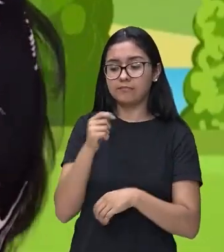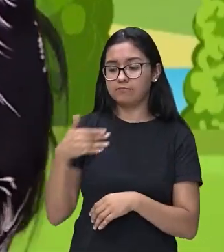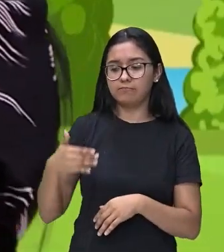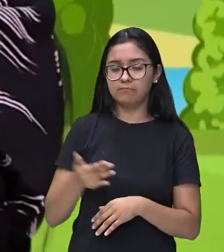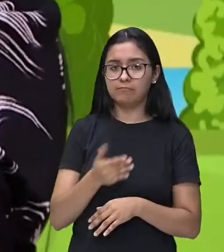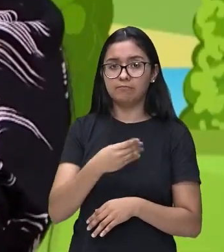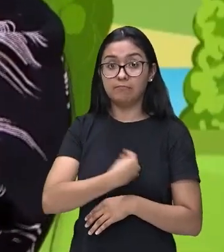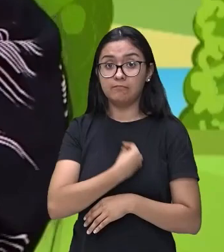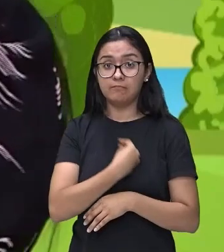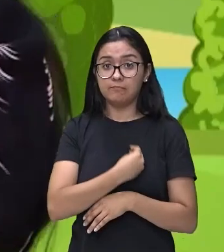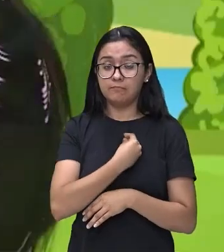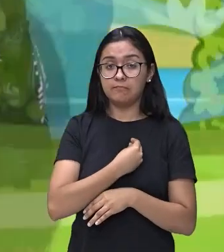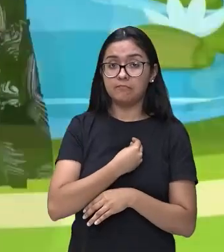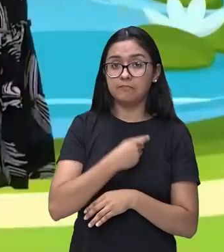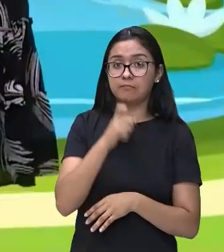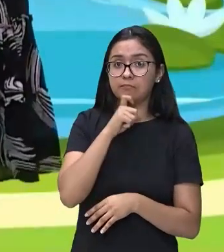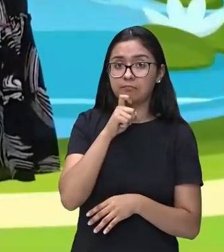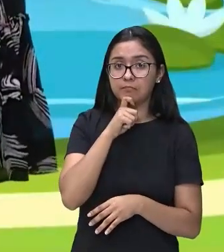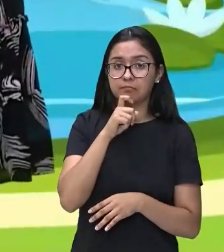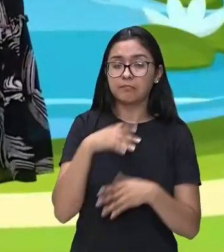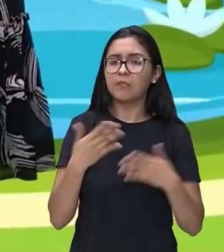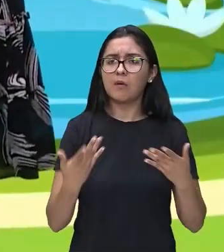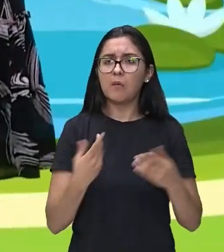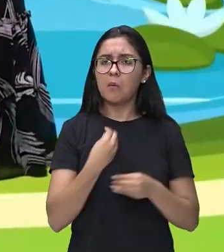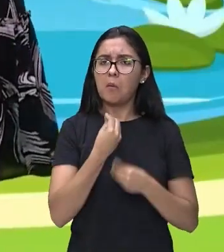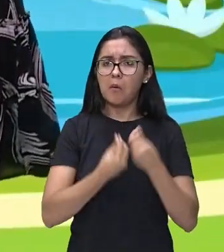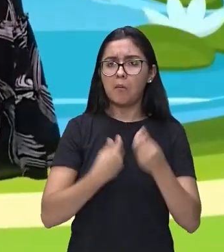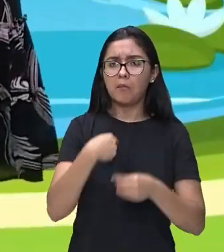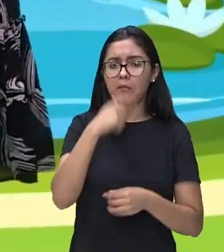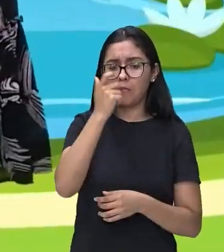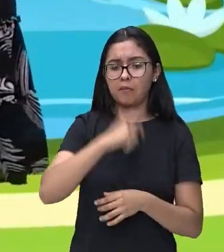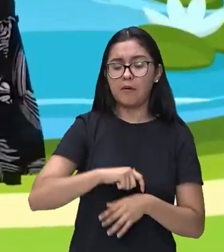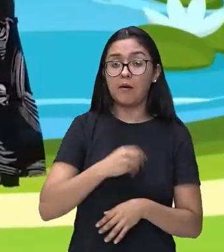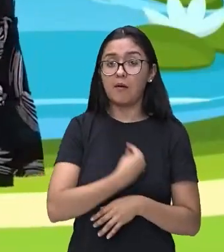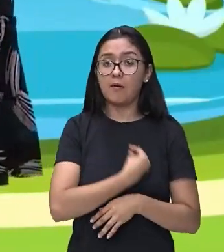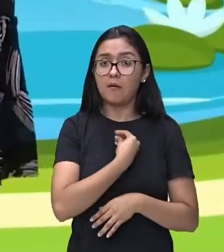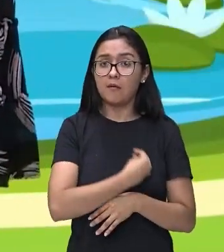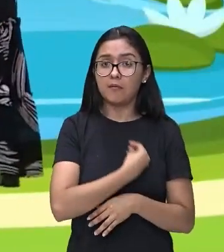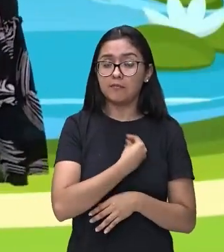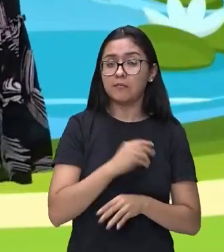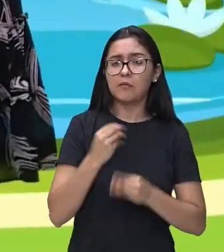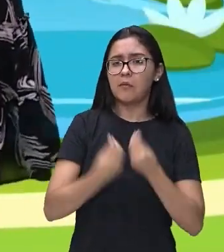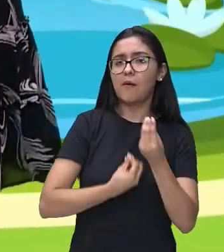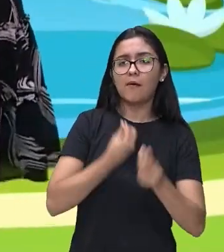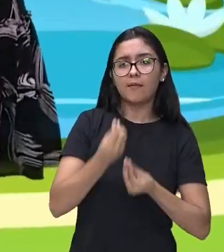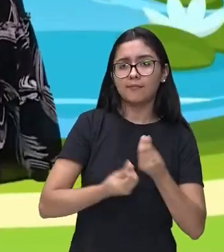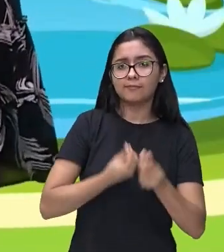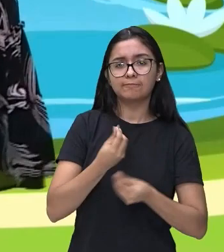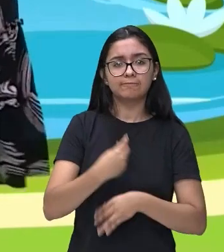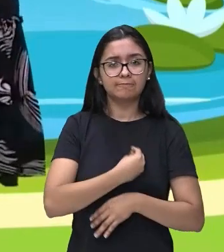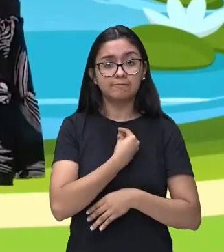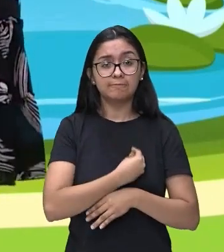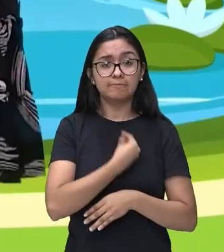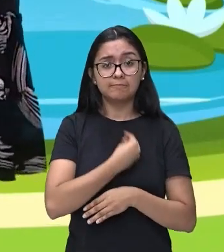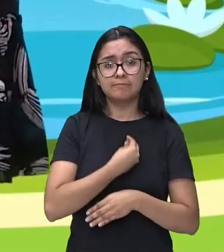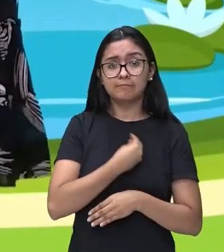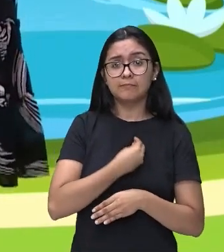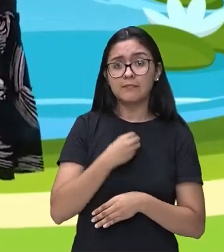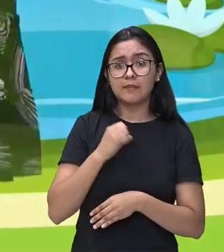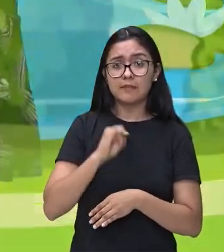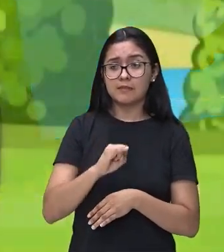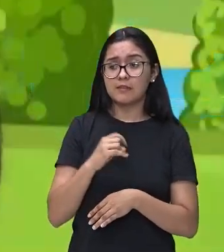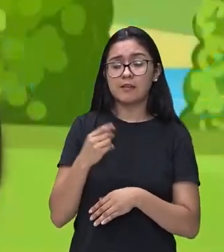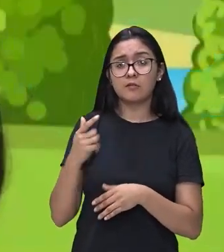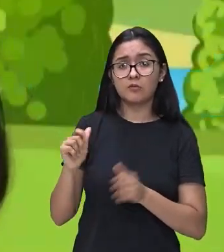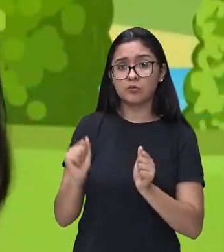viver fora d'água fria? Como poderei viver, como poderei viver sem